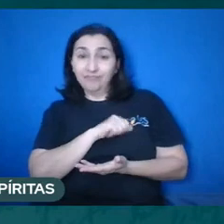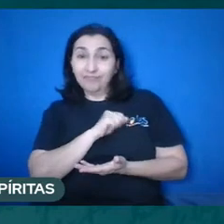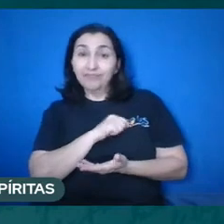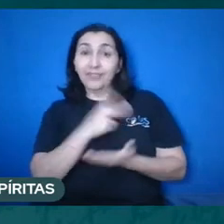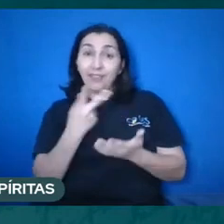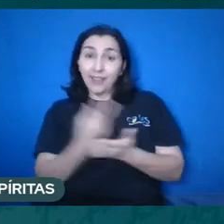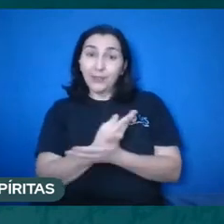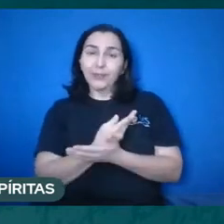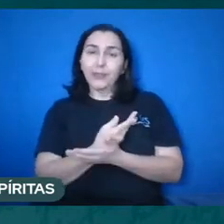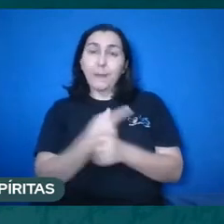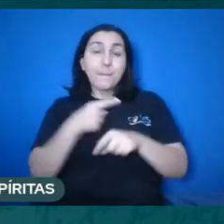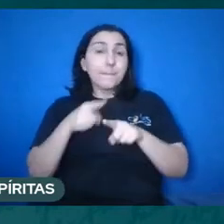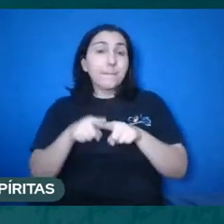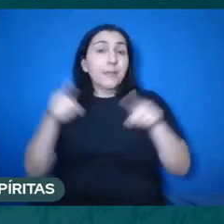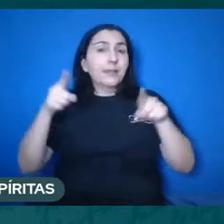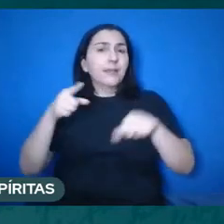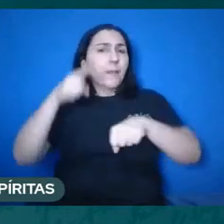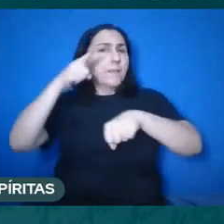tudo muda,